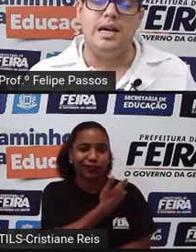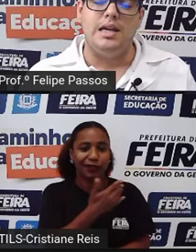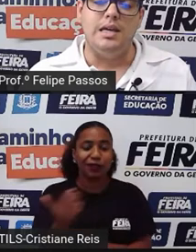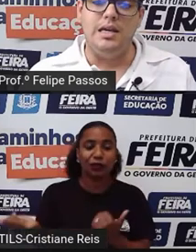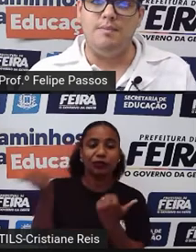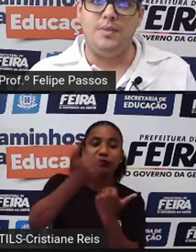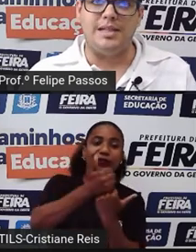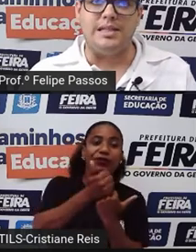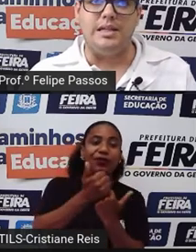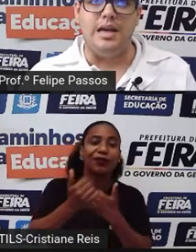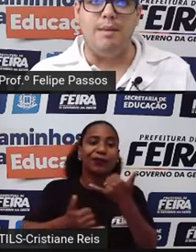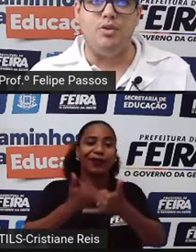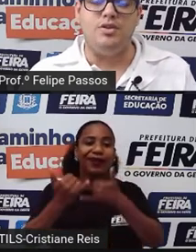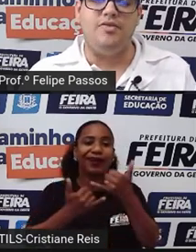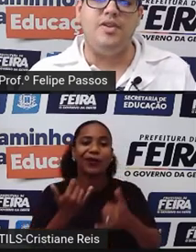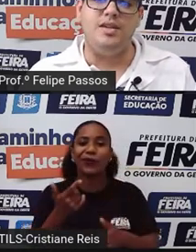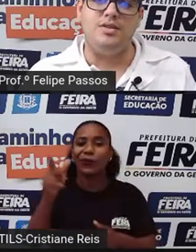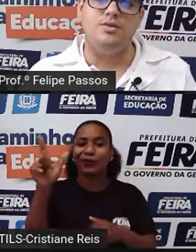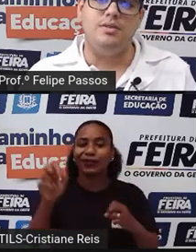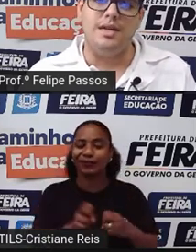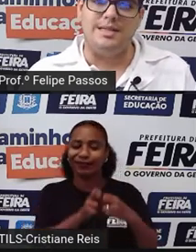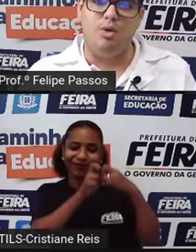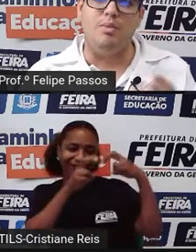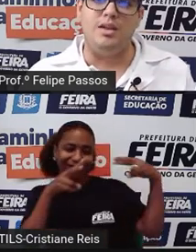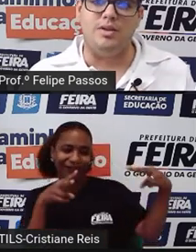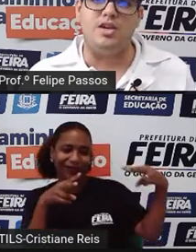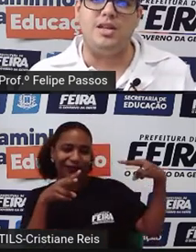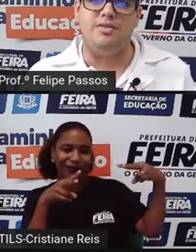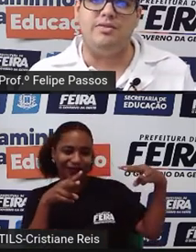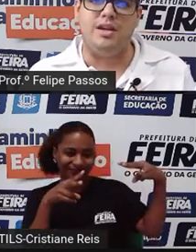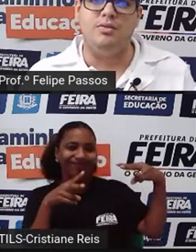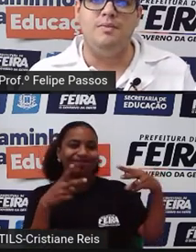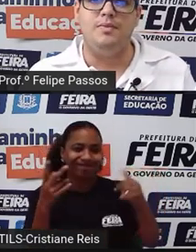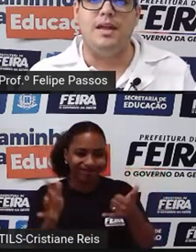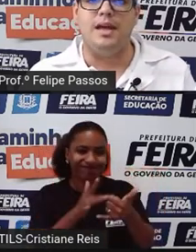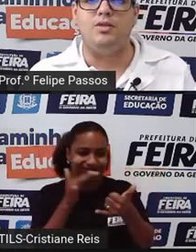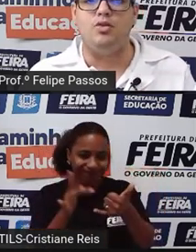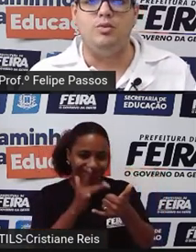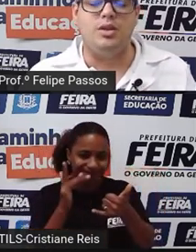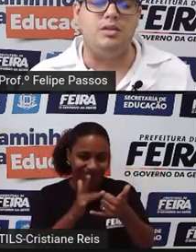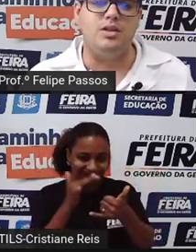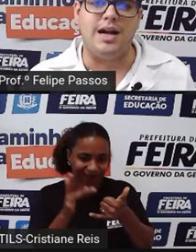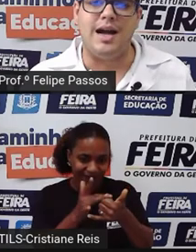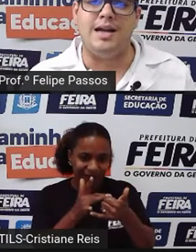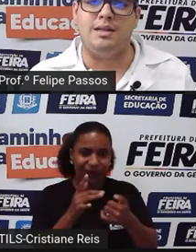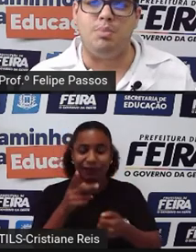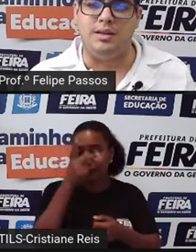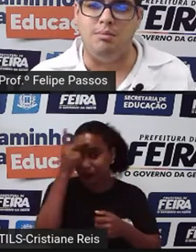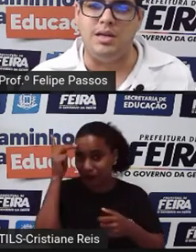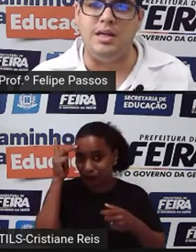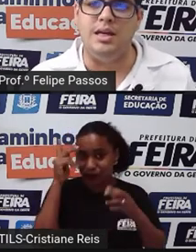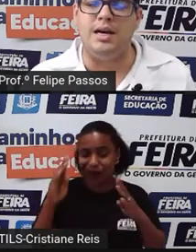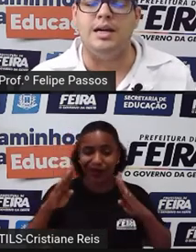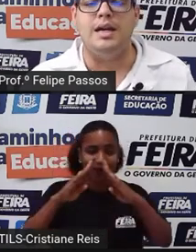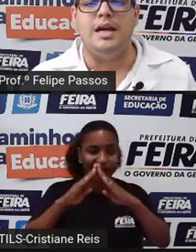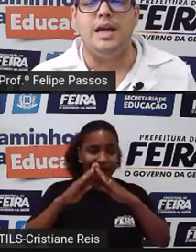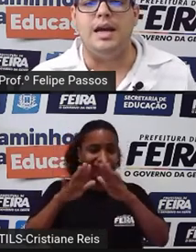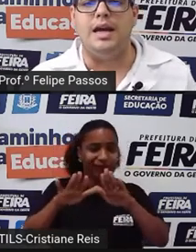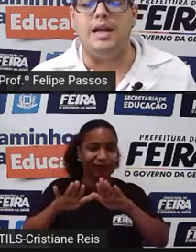E, assim, é muito difícil esse momento que a gente está vivendo, né? Todo mundo dentro de casa, pandemia.